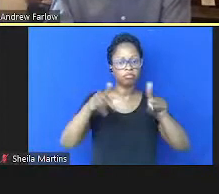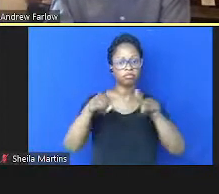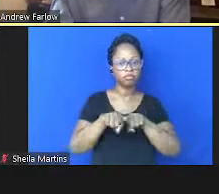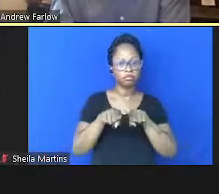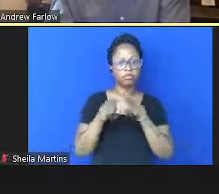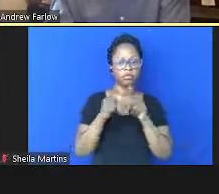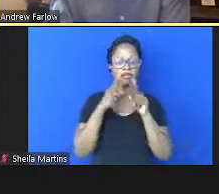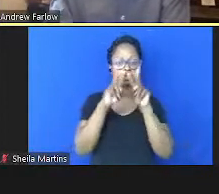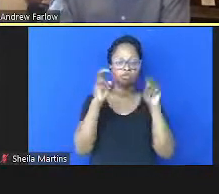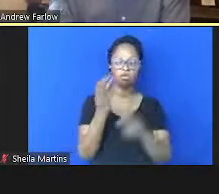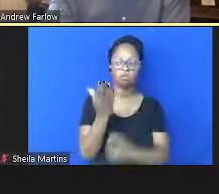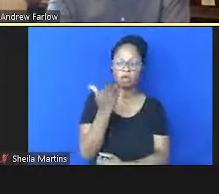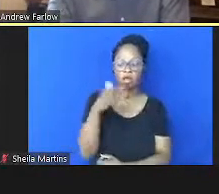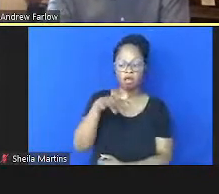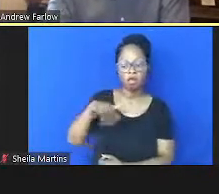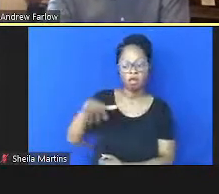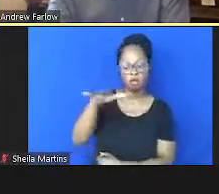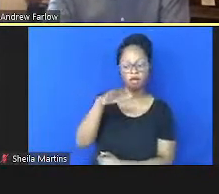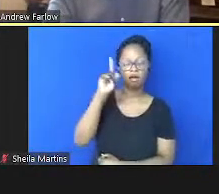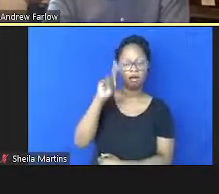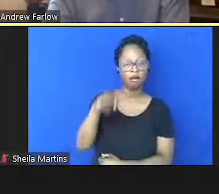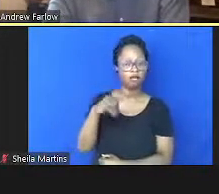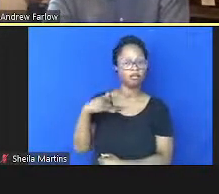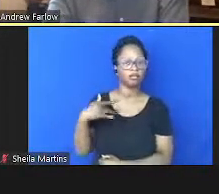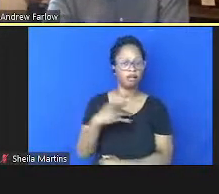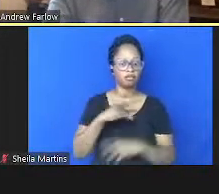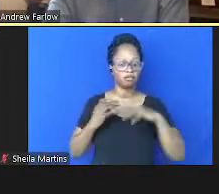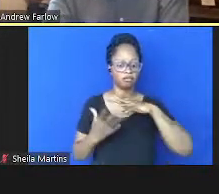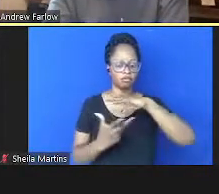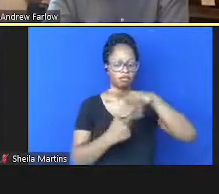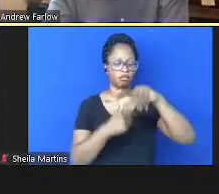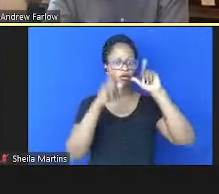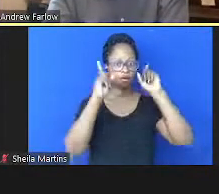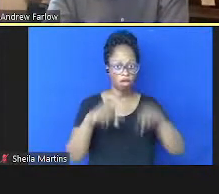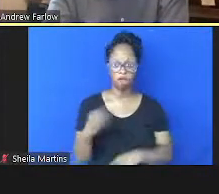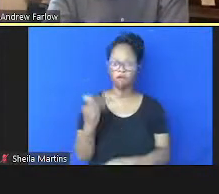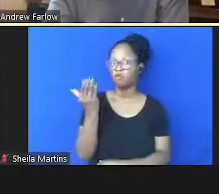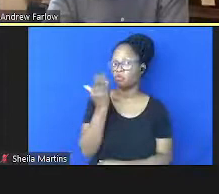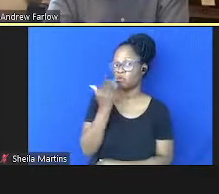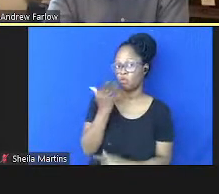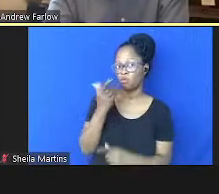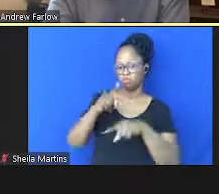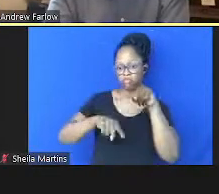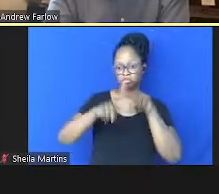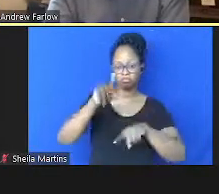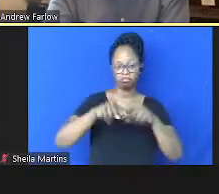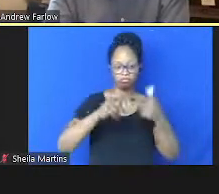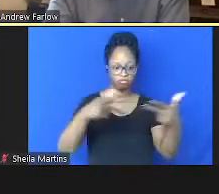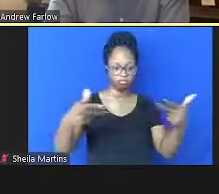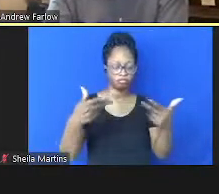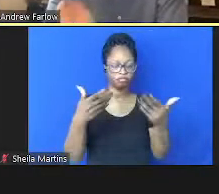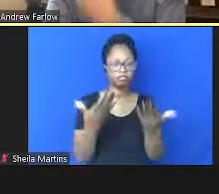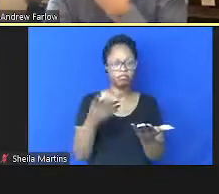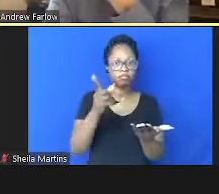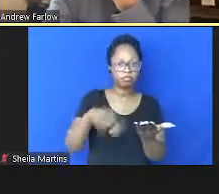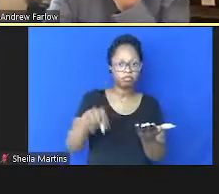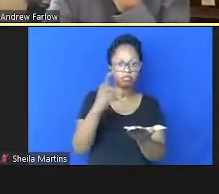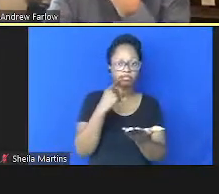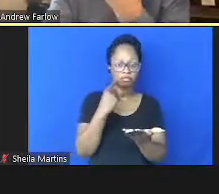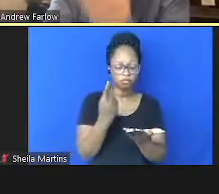das grandes áreas da saúde planetária é o alimento e muitas vezes a gente vê